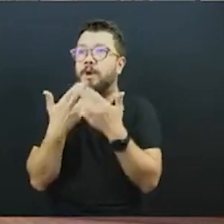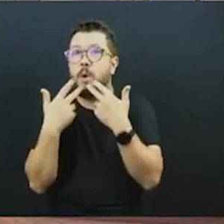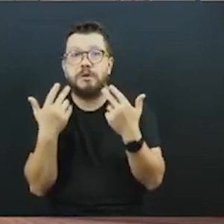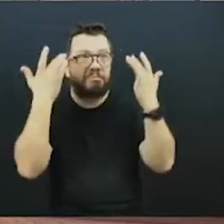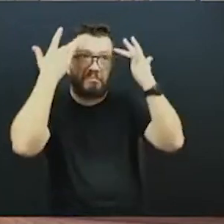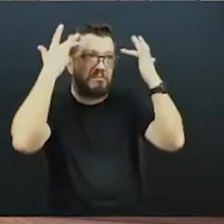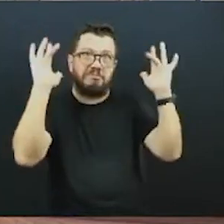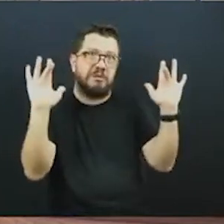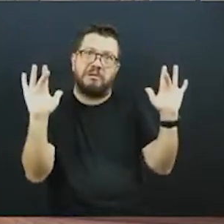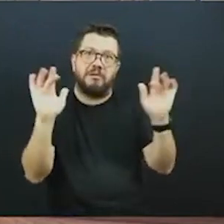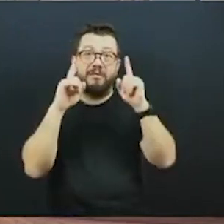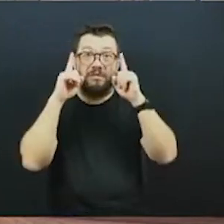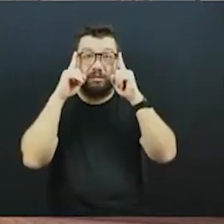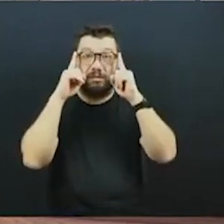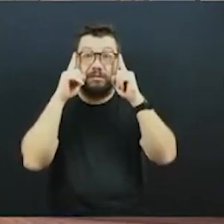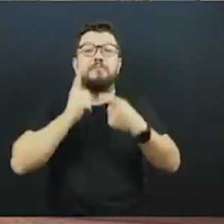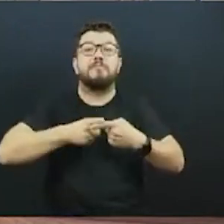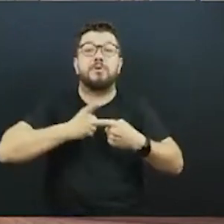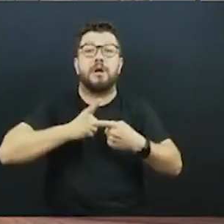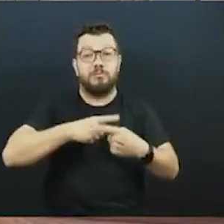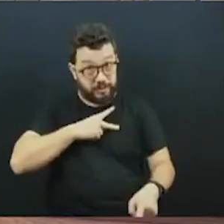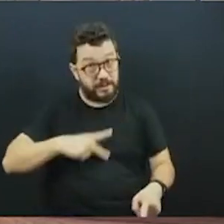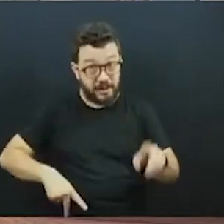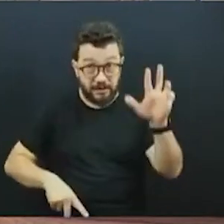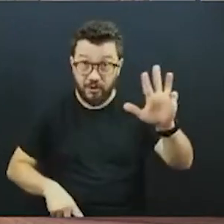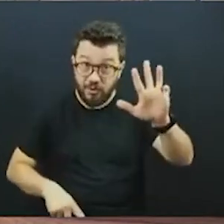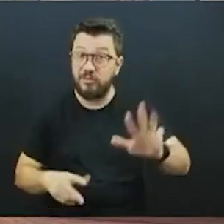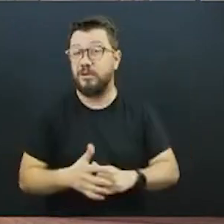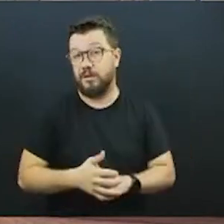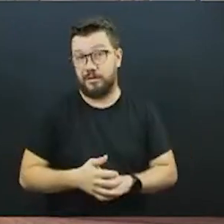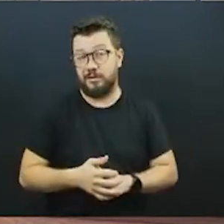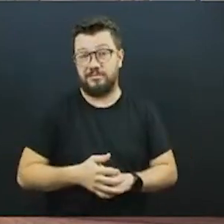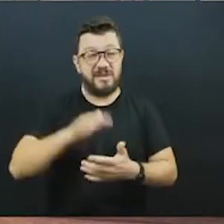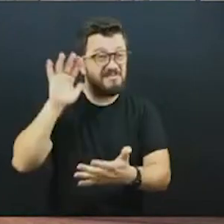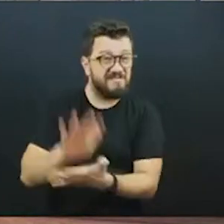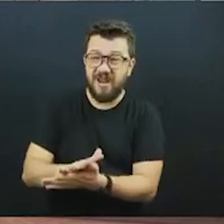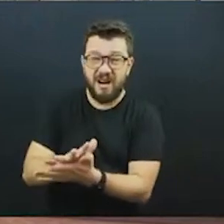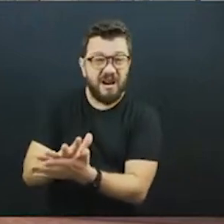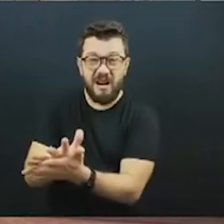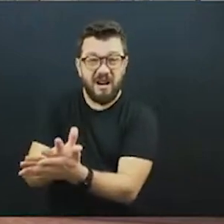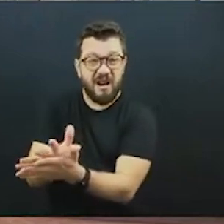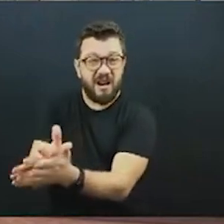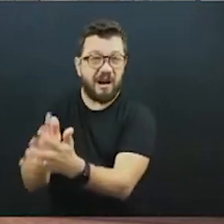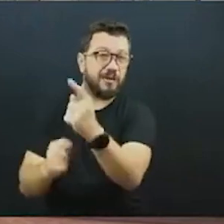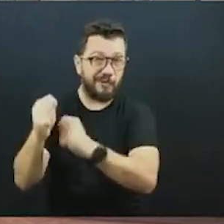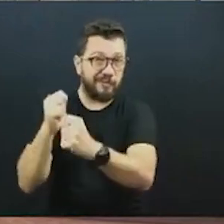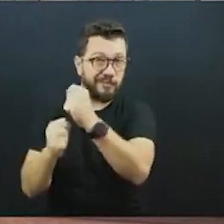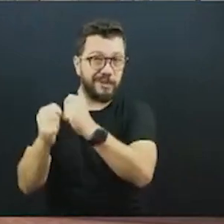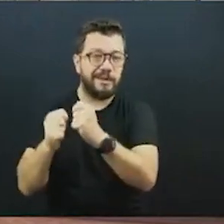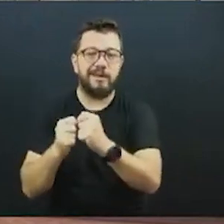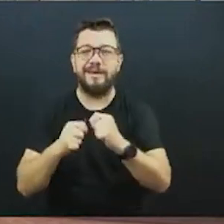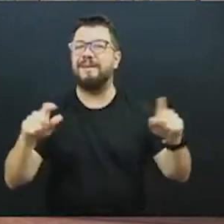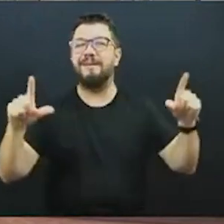especial, por causa do governo do presidente Lula, que destrói a economia brasileira e posta na televisão,